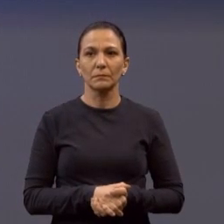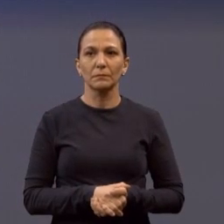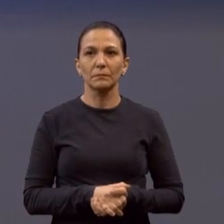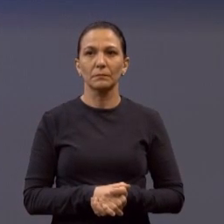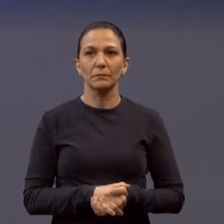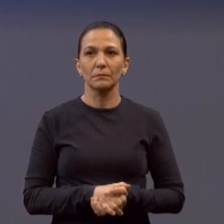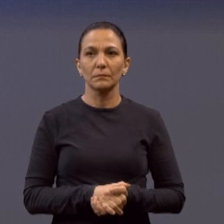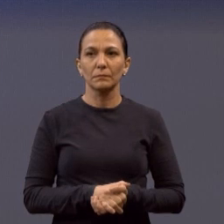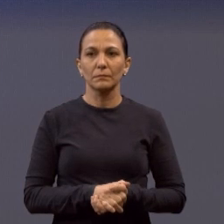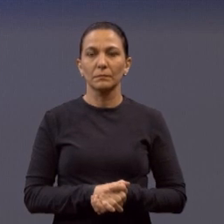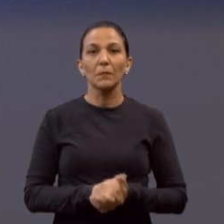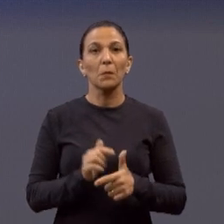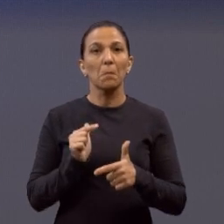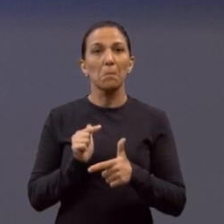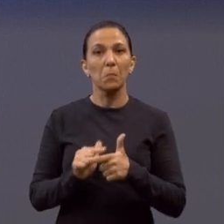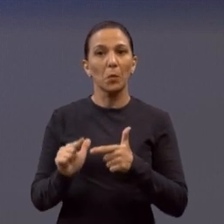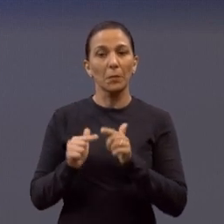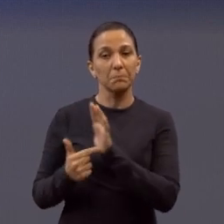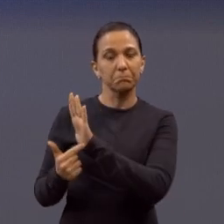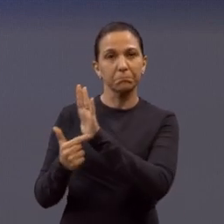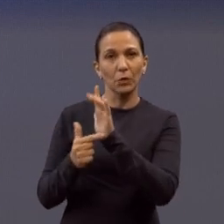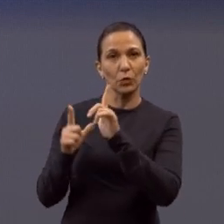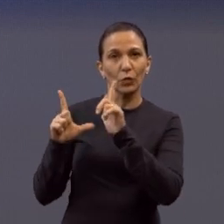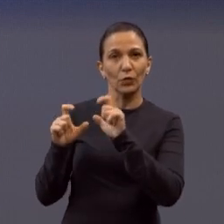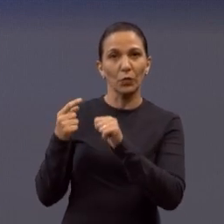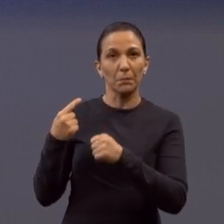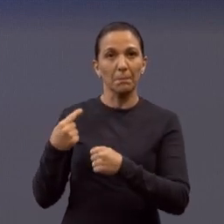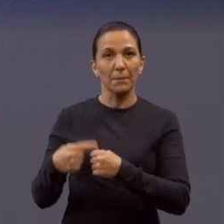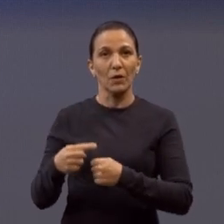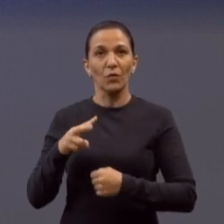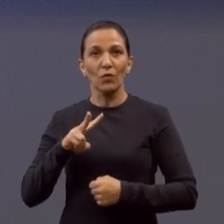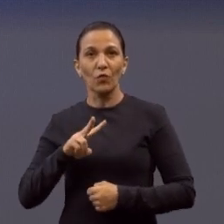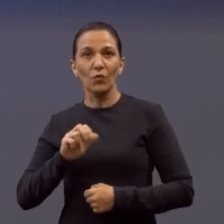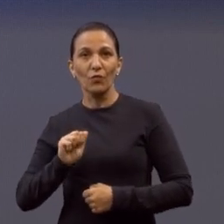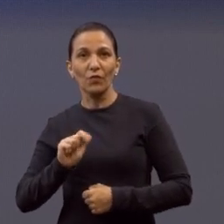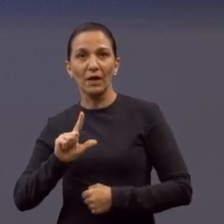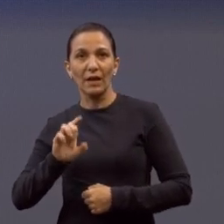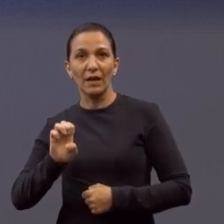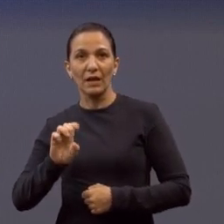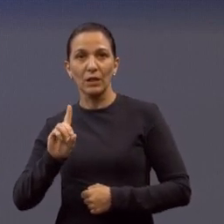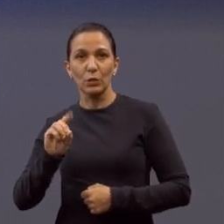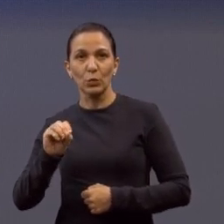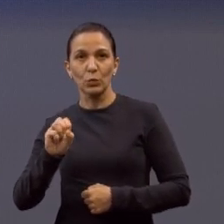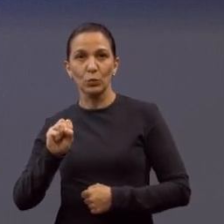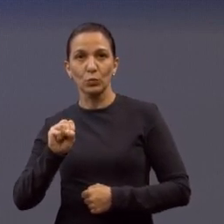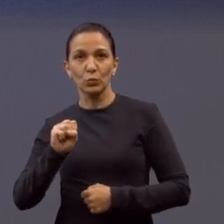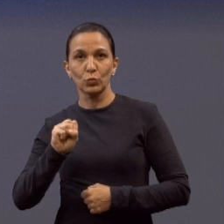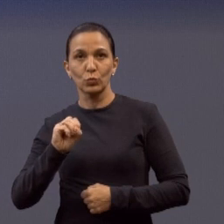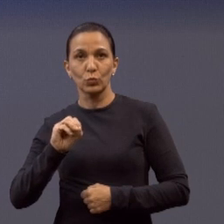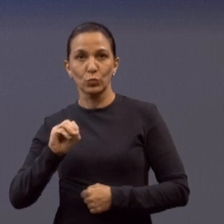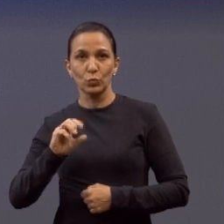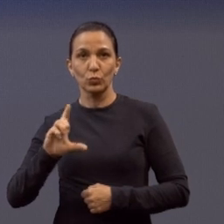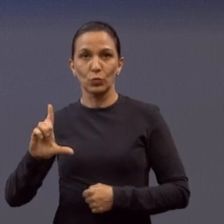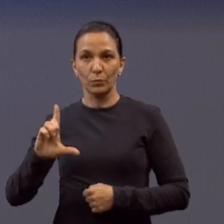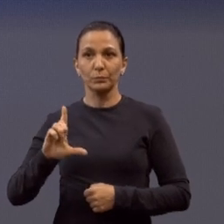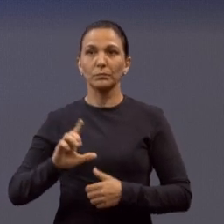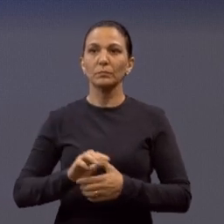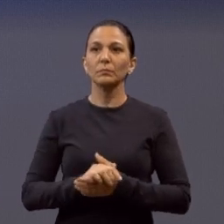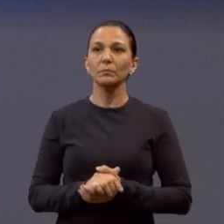Essa demanda é lá no Vale do Sol, na rua Issa Tamer.